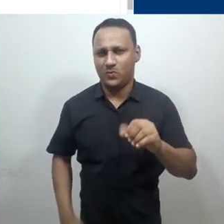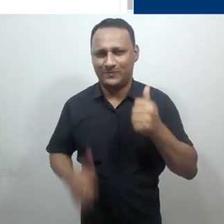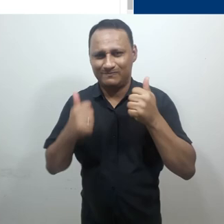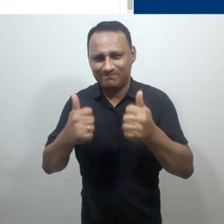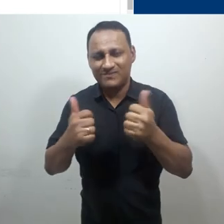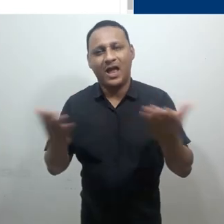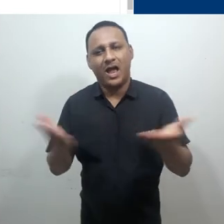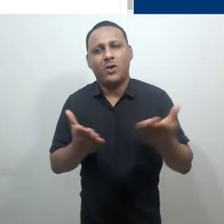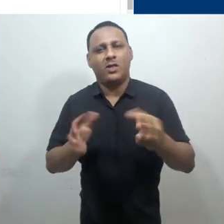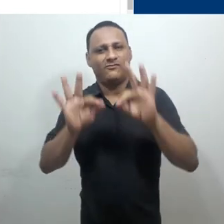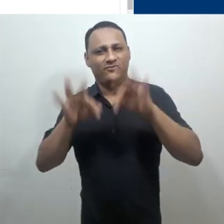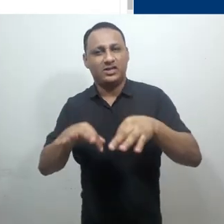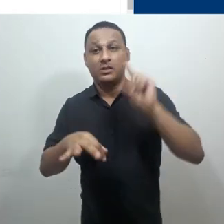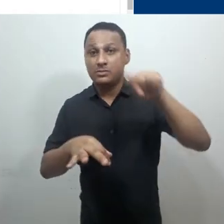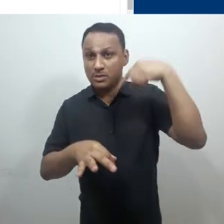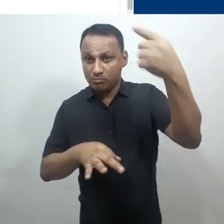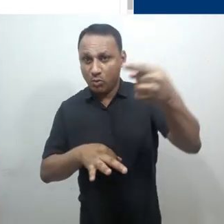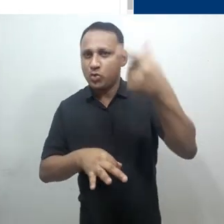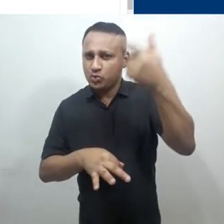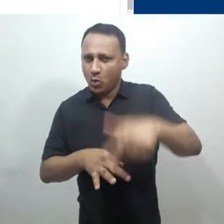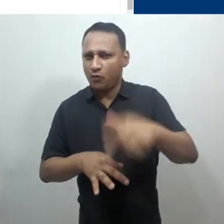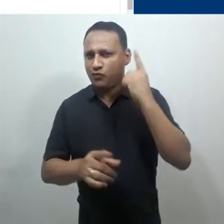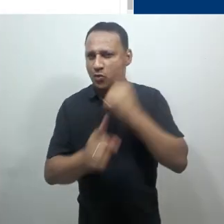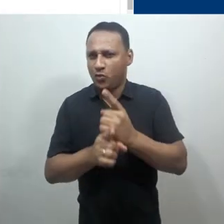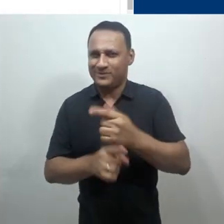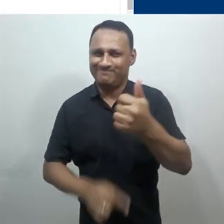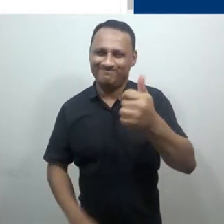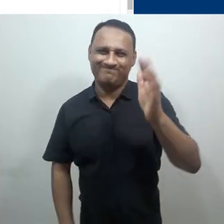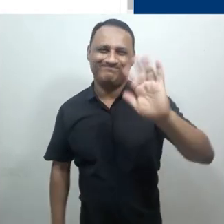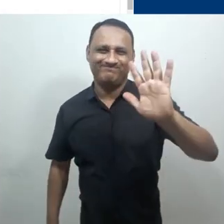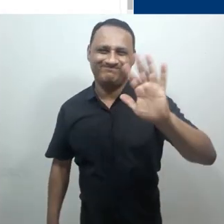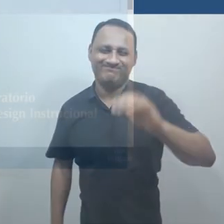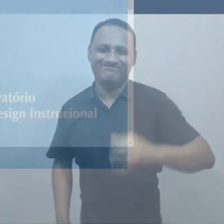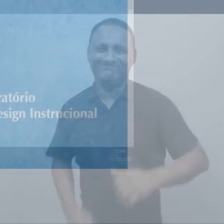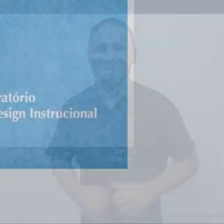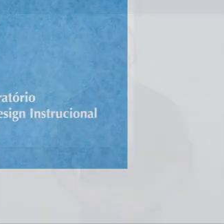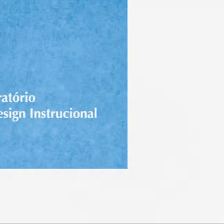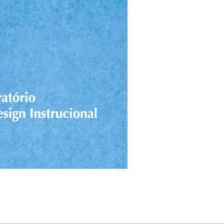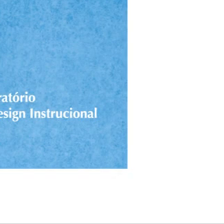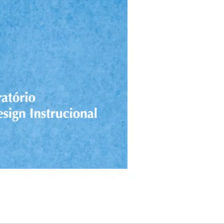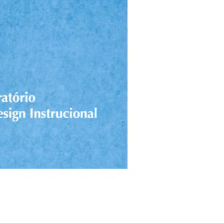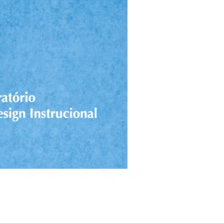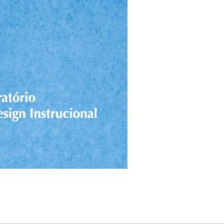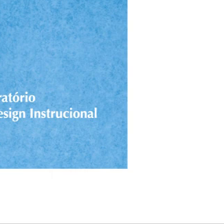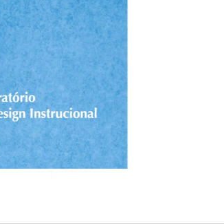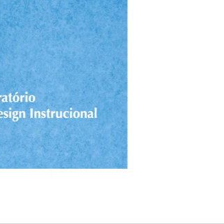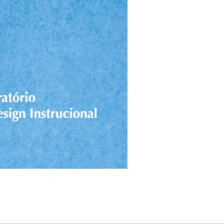Então, chegamos ao fim do vídeo e aguardo vocês na próxima aula.